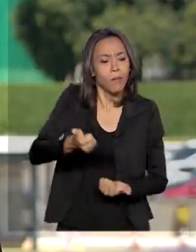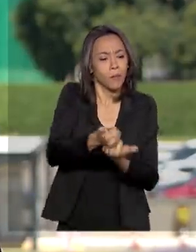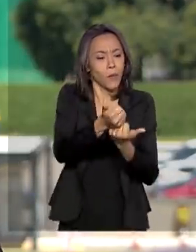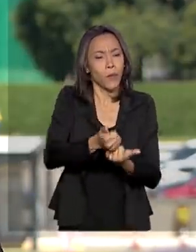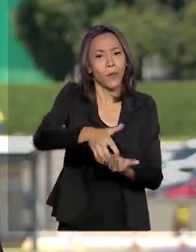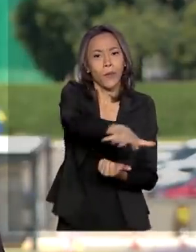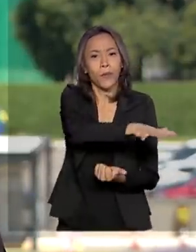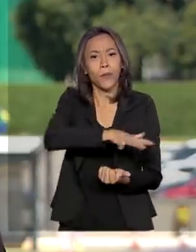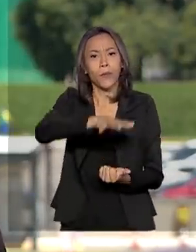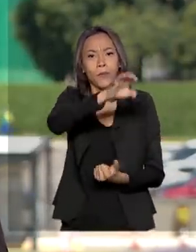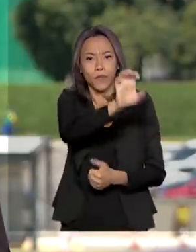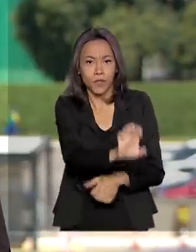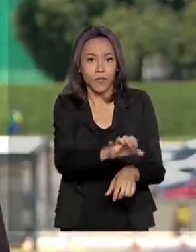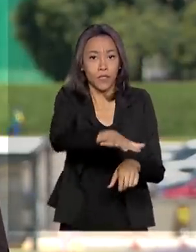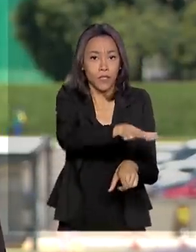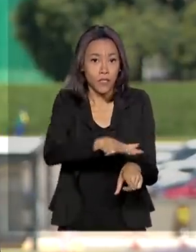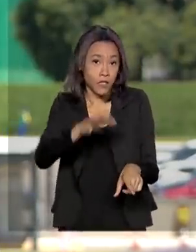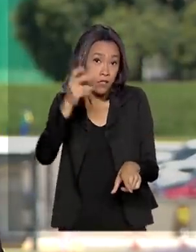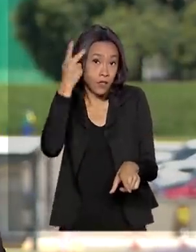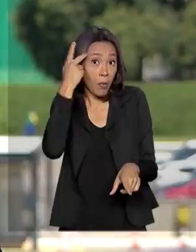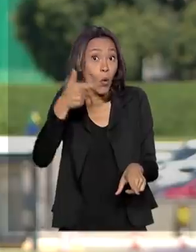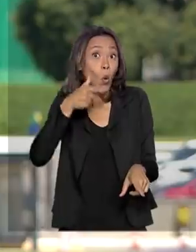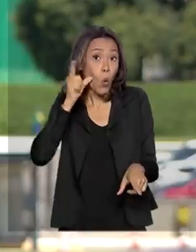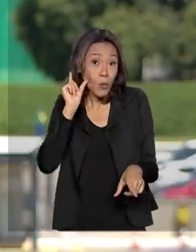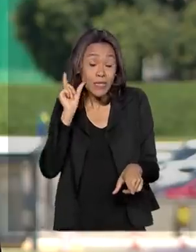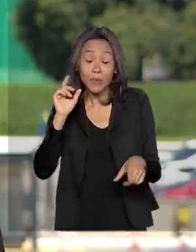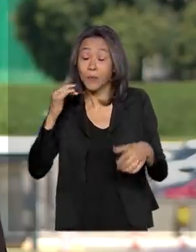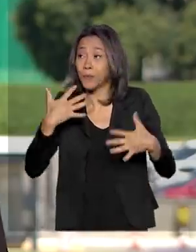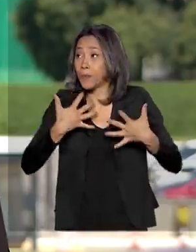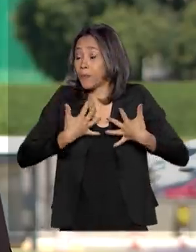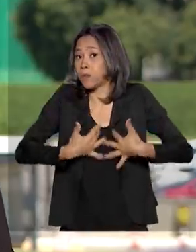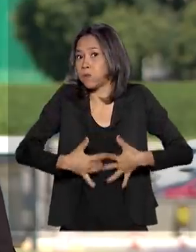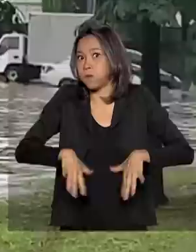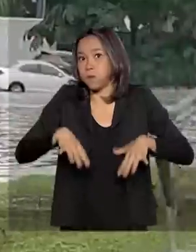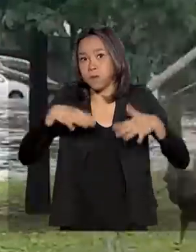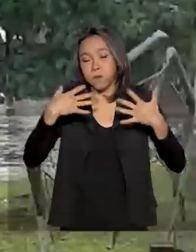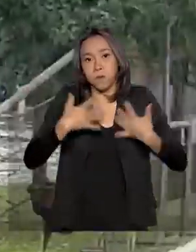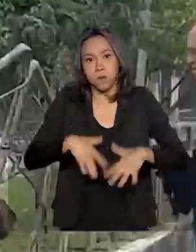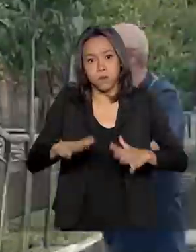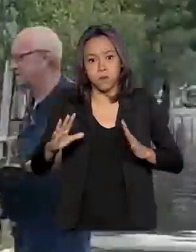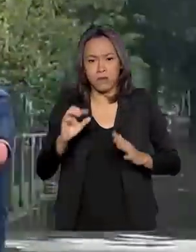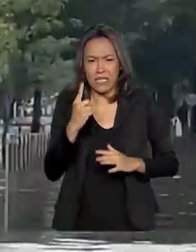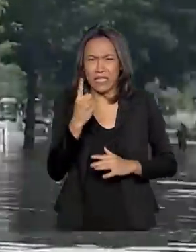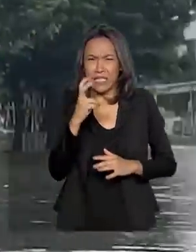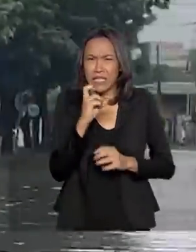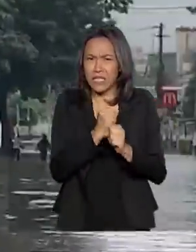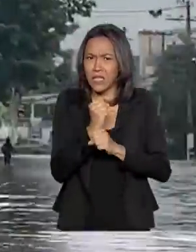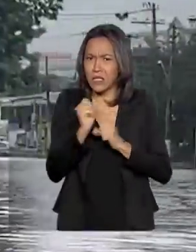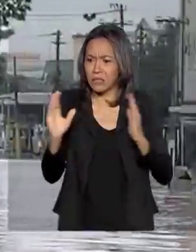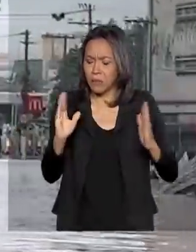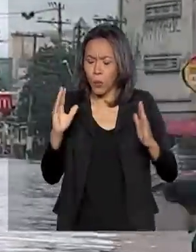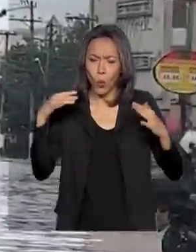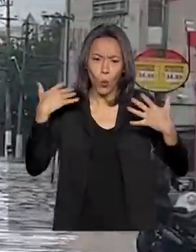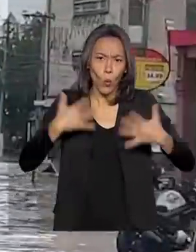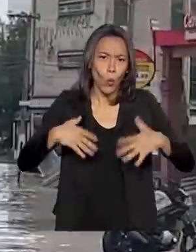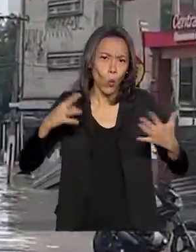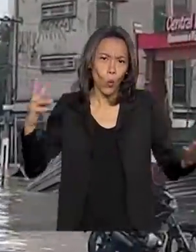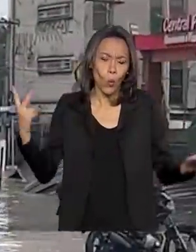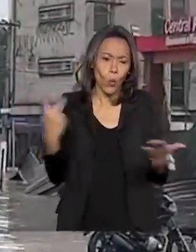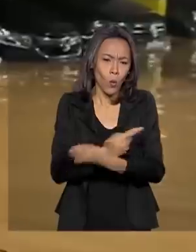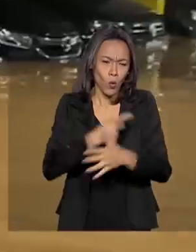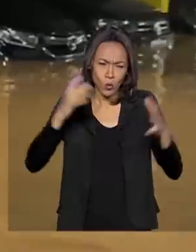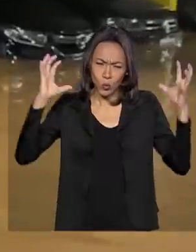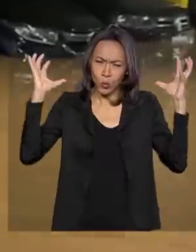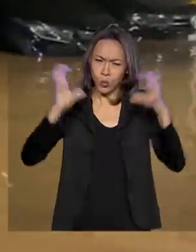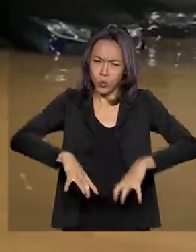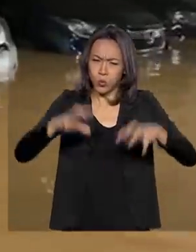de São Paulo. Ontem, a cidade de São Paulo sofreu com o maior temporal dos últimos 15 anos, o que causou muitos